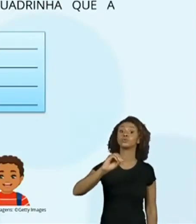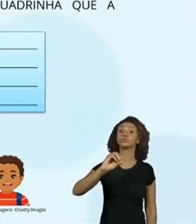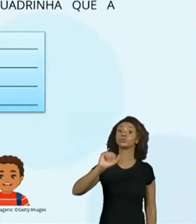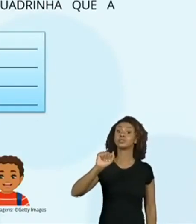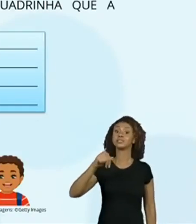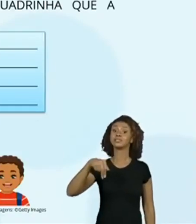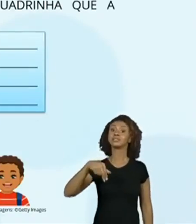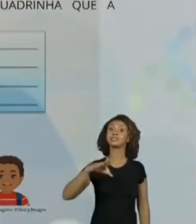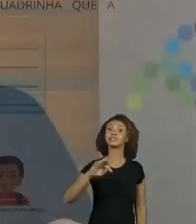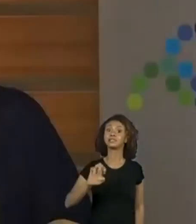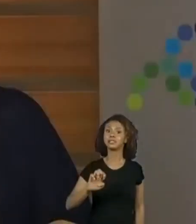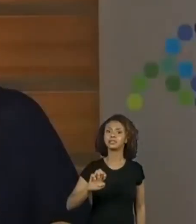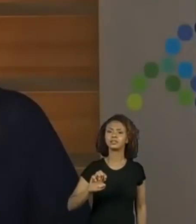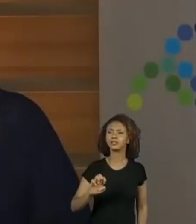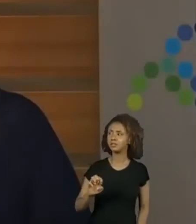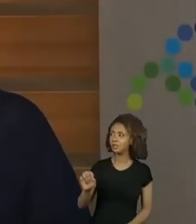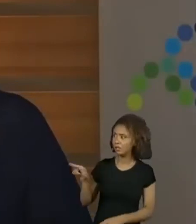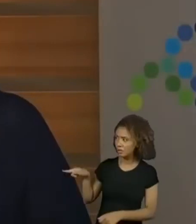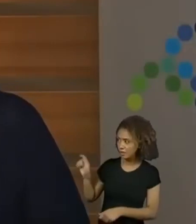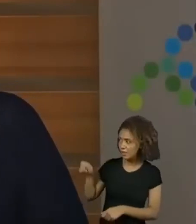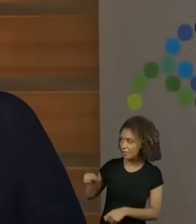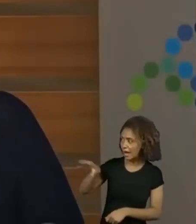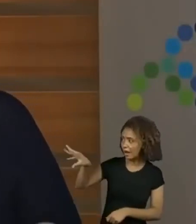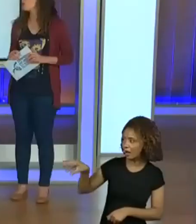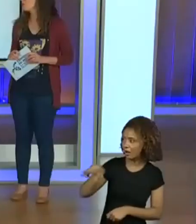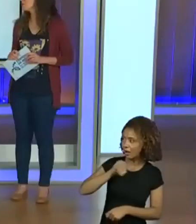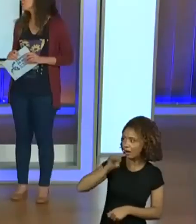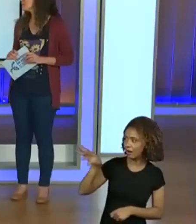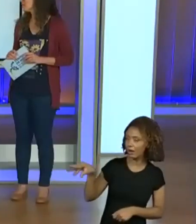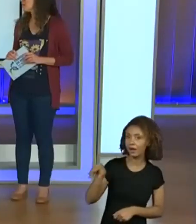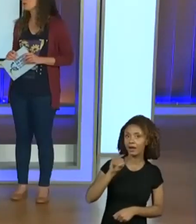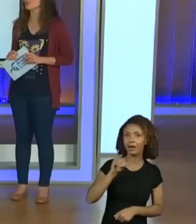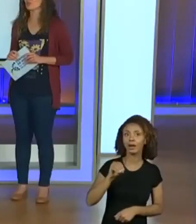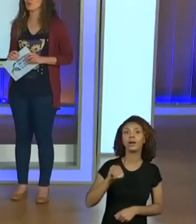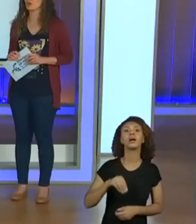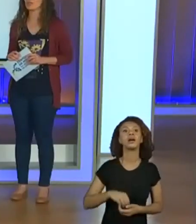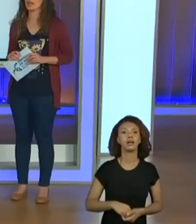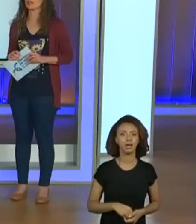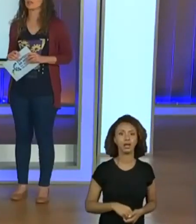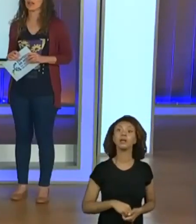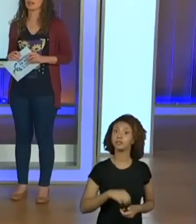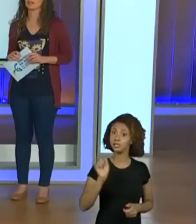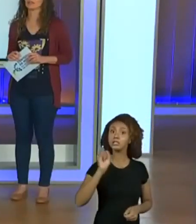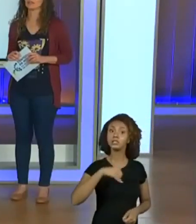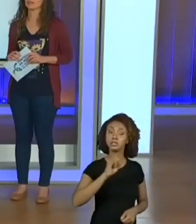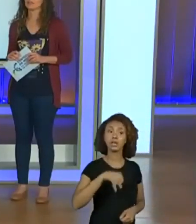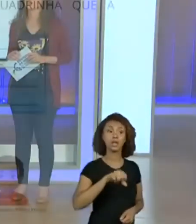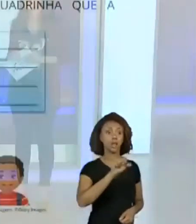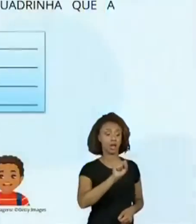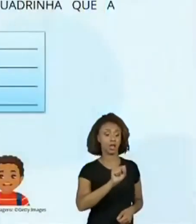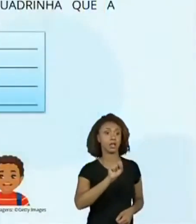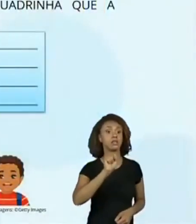Dá para usar mais algumas letras dela? Sim. O S e o O, professora Ana Paula, a gente consegue usar.